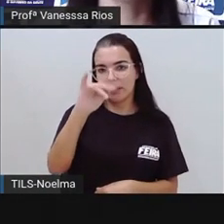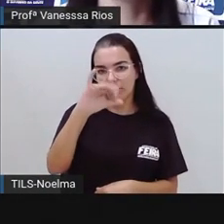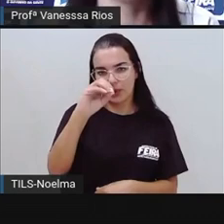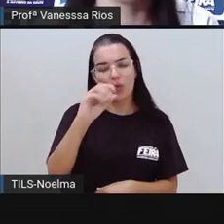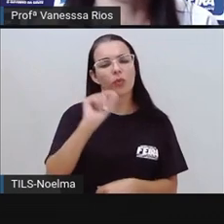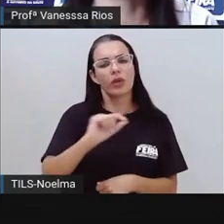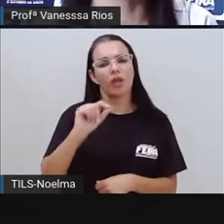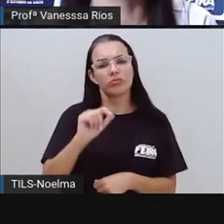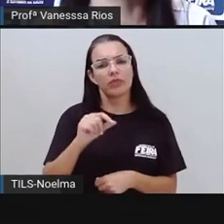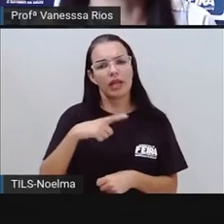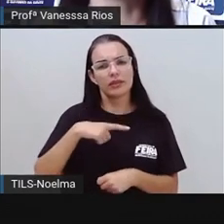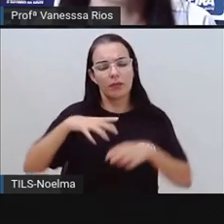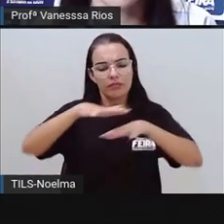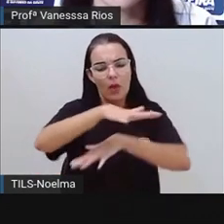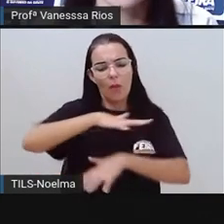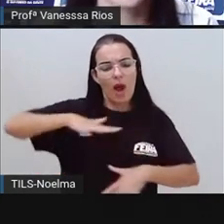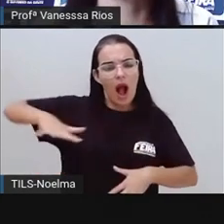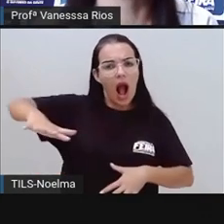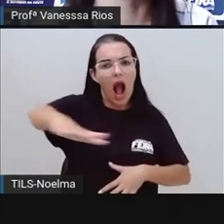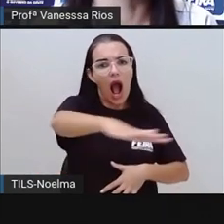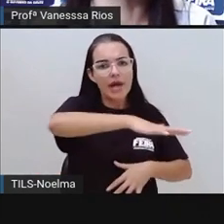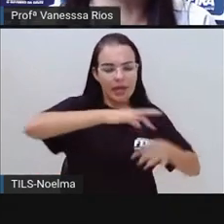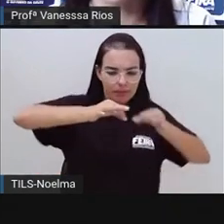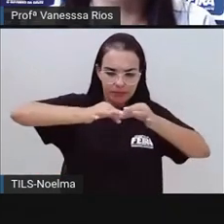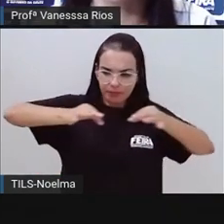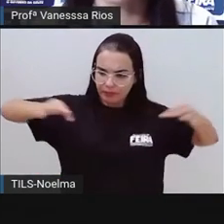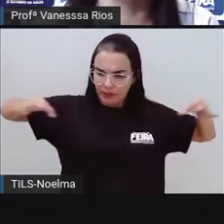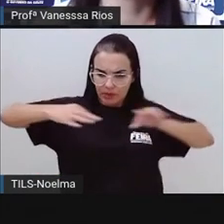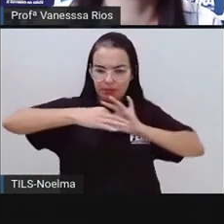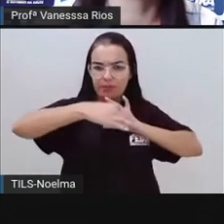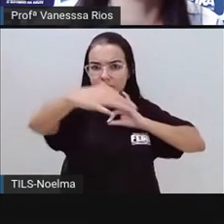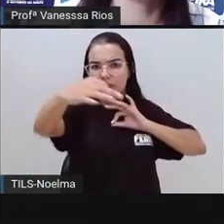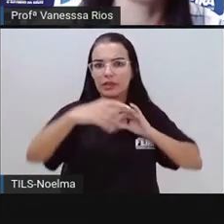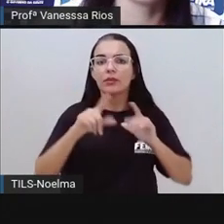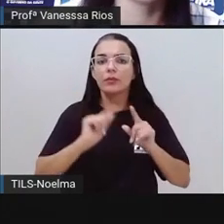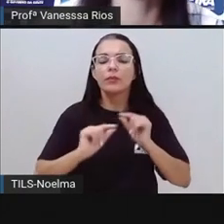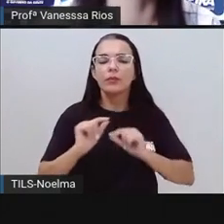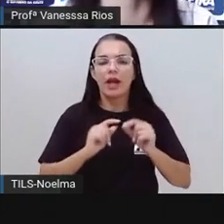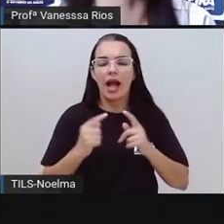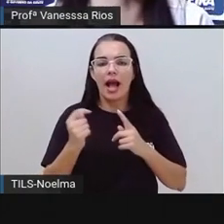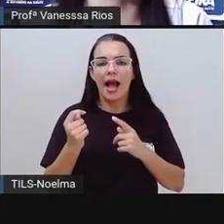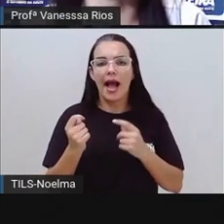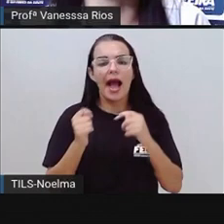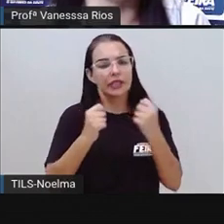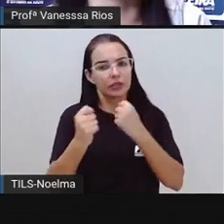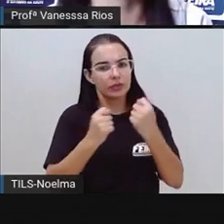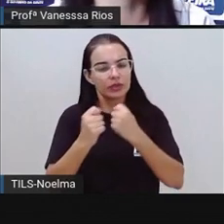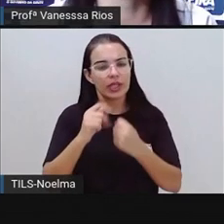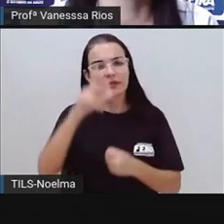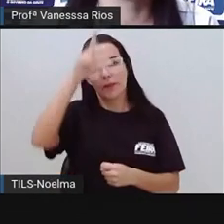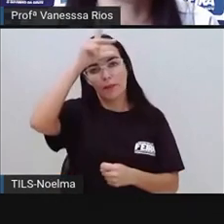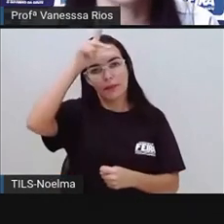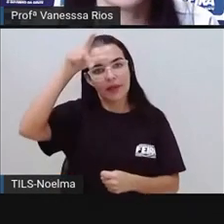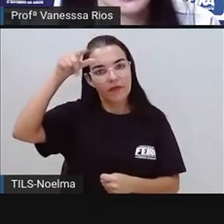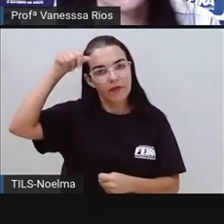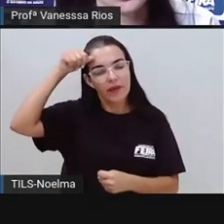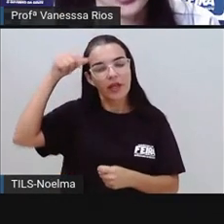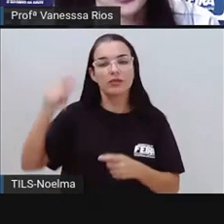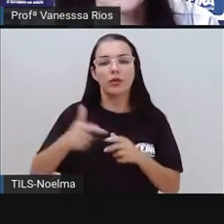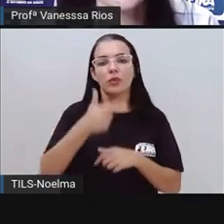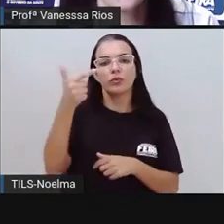aí por uma área territorial administrada, né? Por um prefeito, um vice-prefeito, pelos